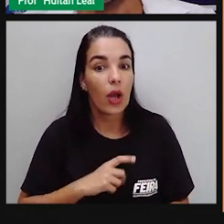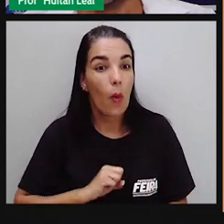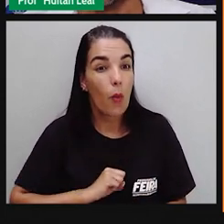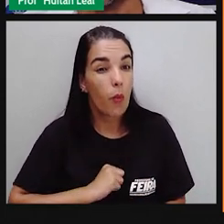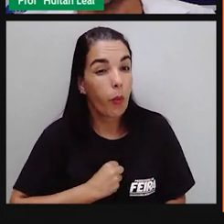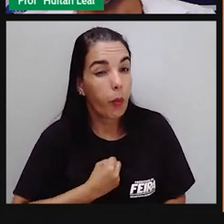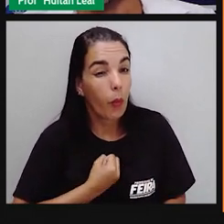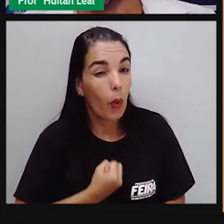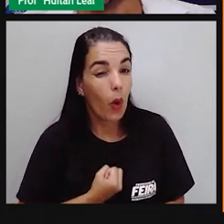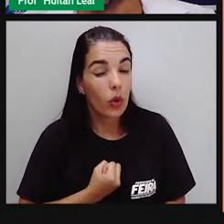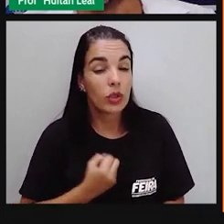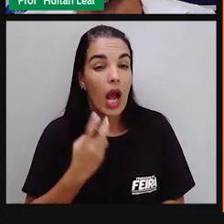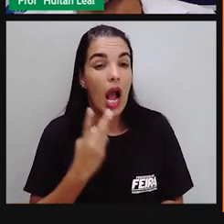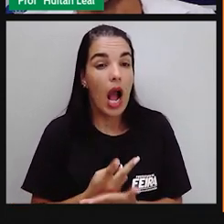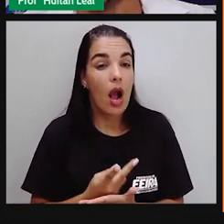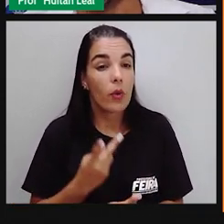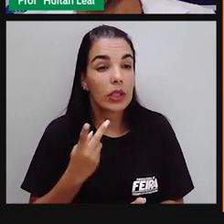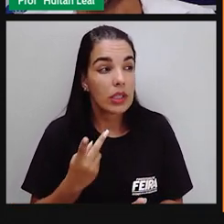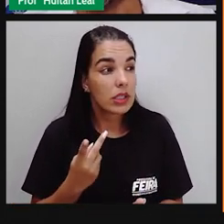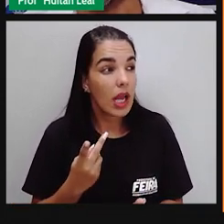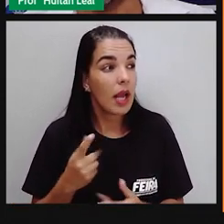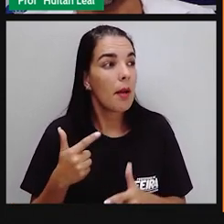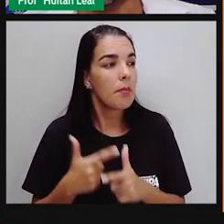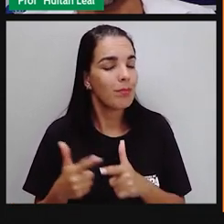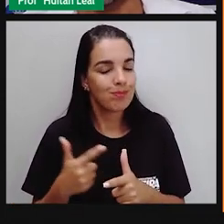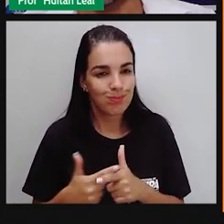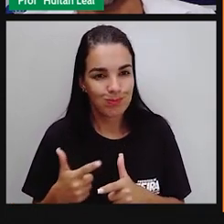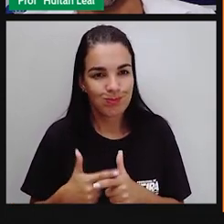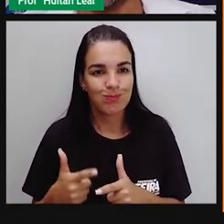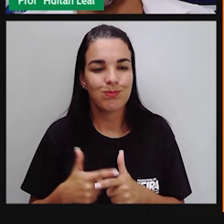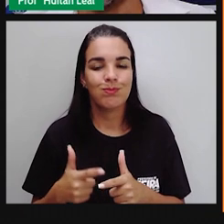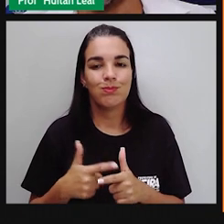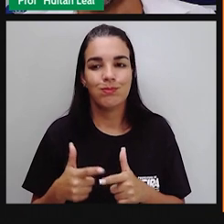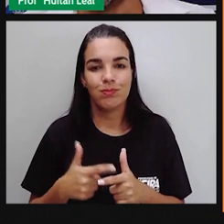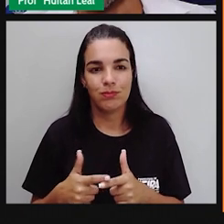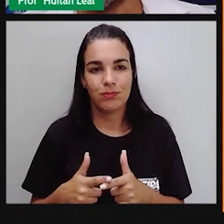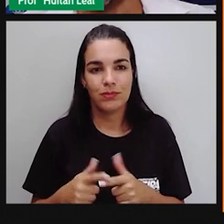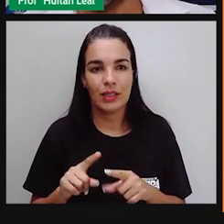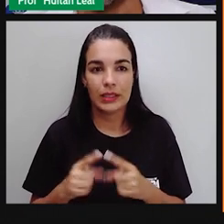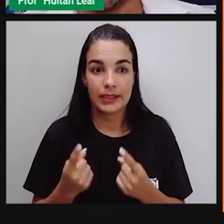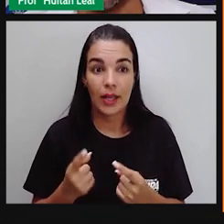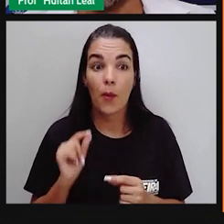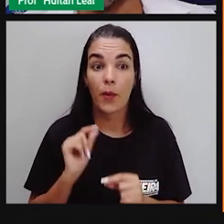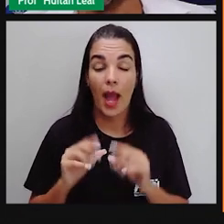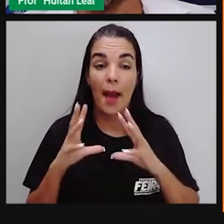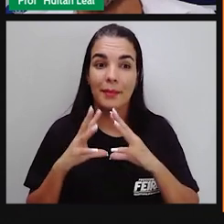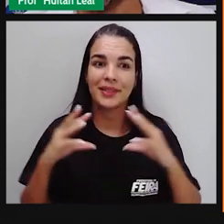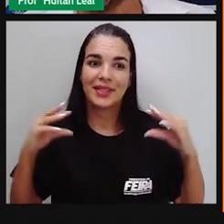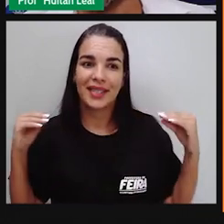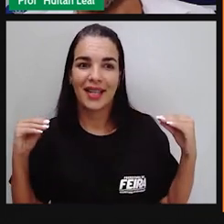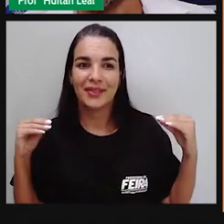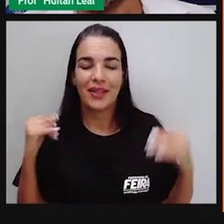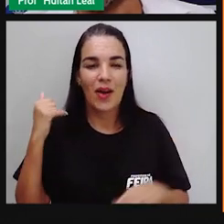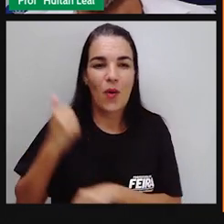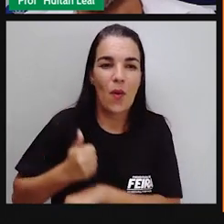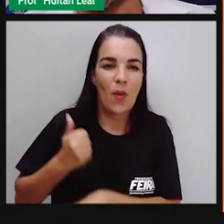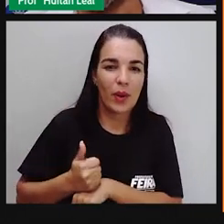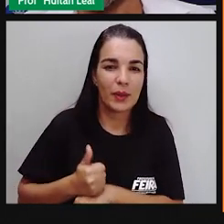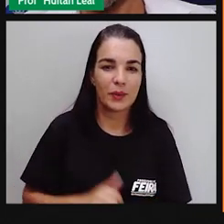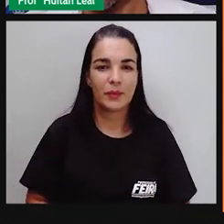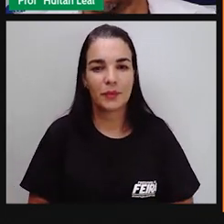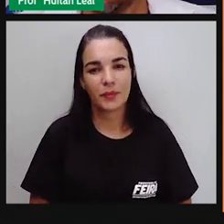O ódio está representando a pessoa. Estou trocando o concreto pelo abstrato, o abstrato pelo concreto, no caso.